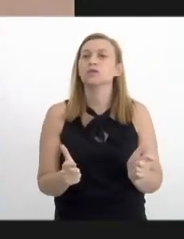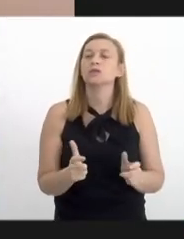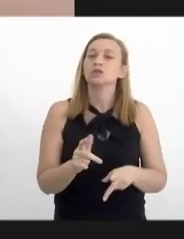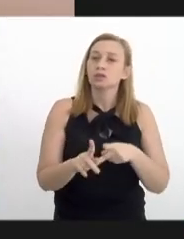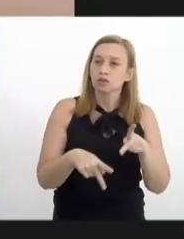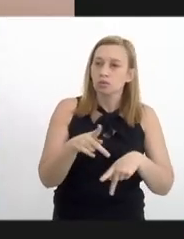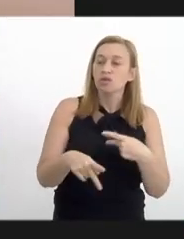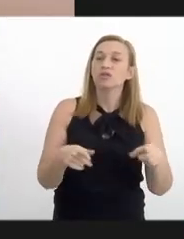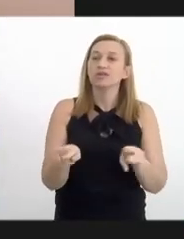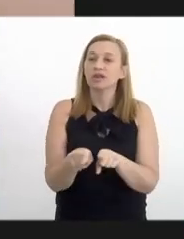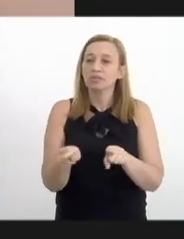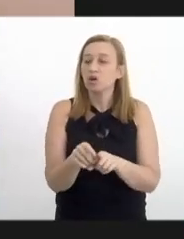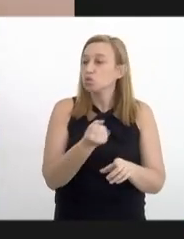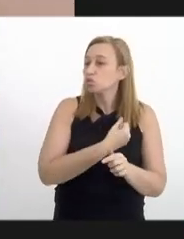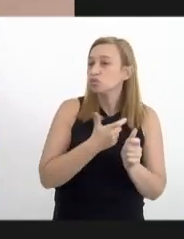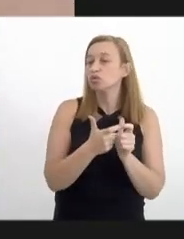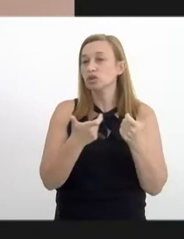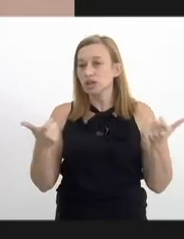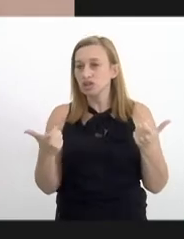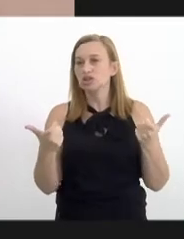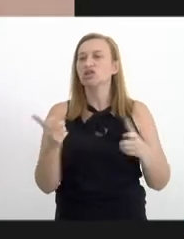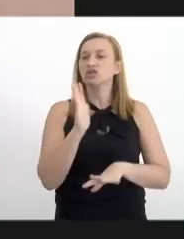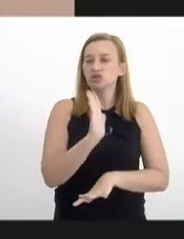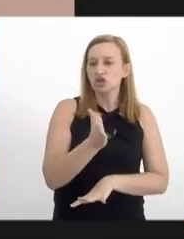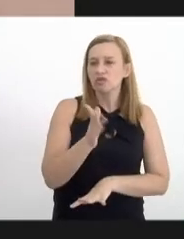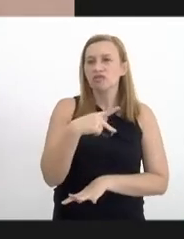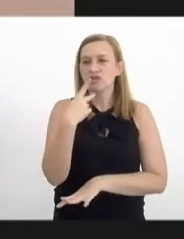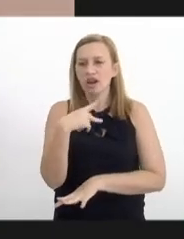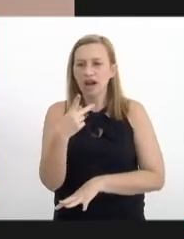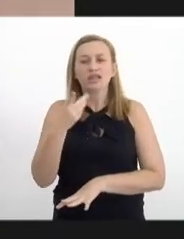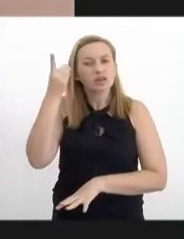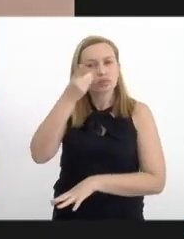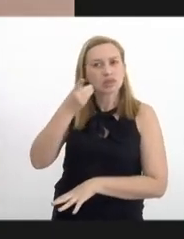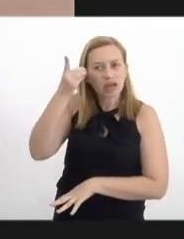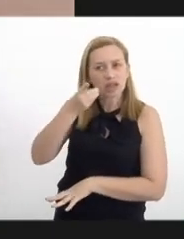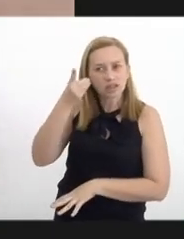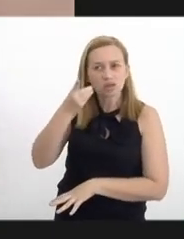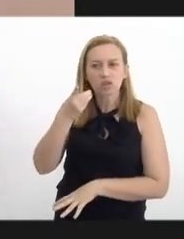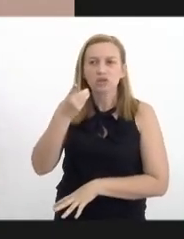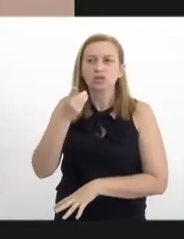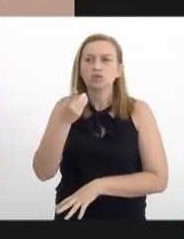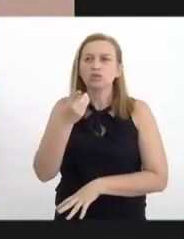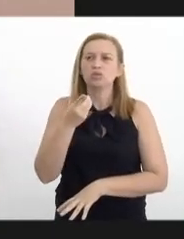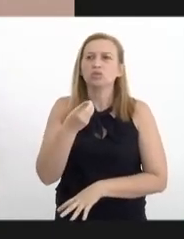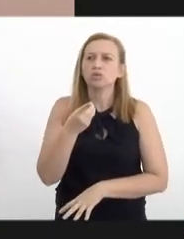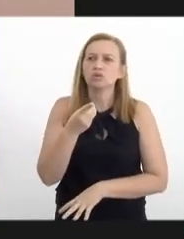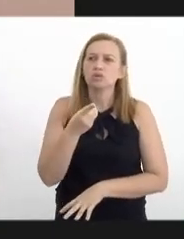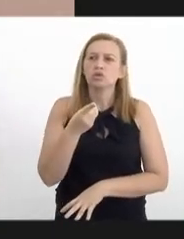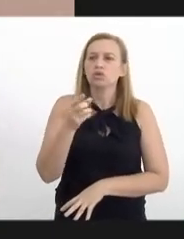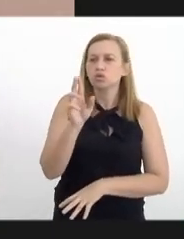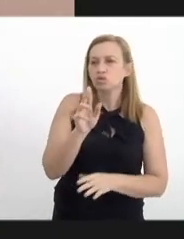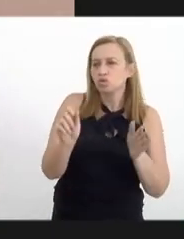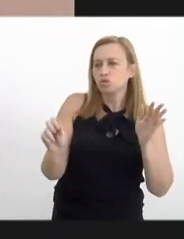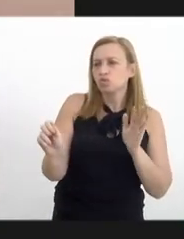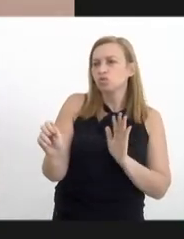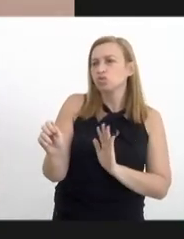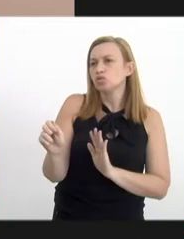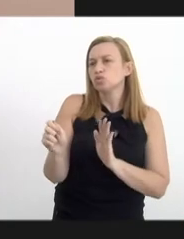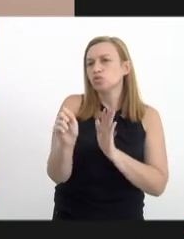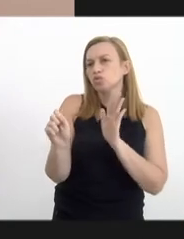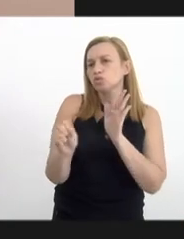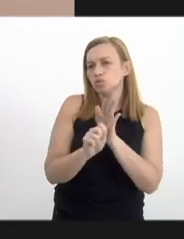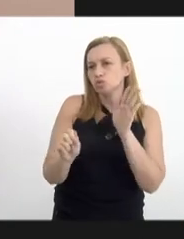aumento expressivo como já foi muito bem colocado pelo deputado um aumento expressivo do uso de substâncias